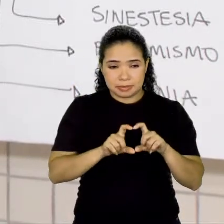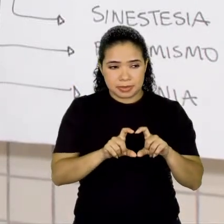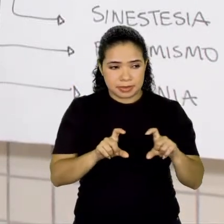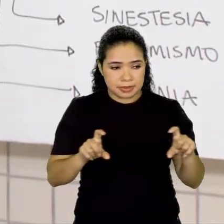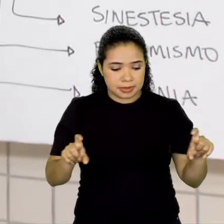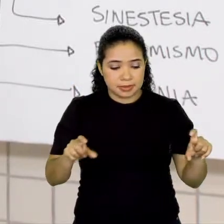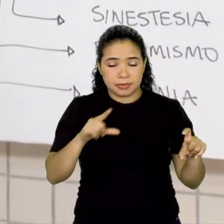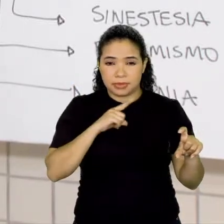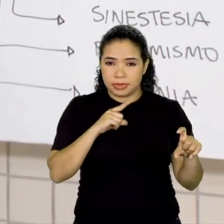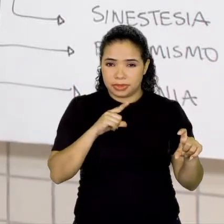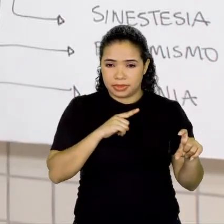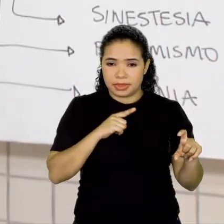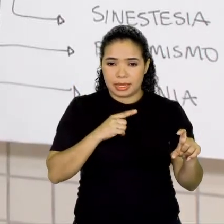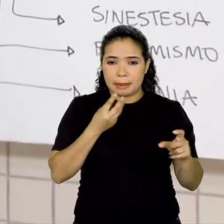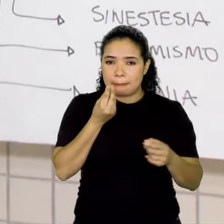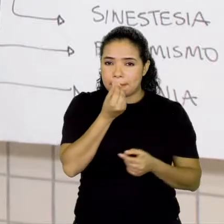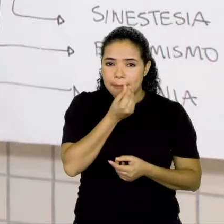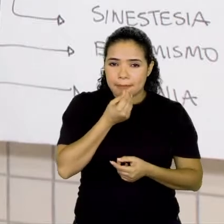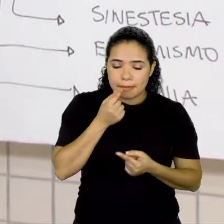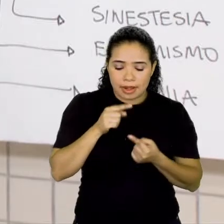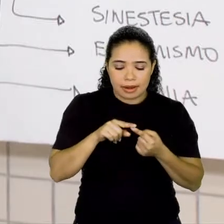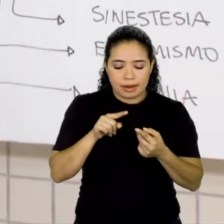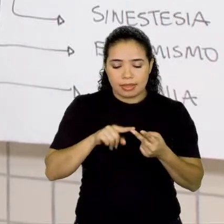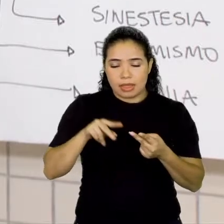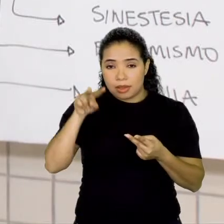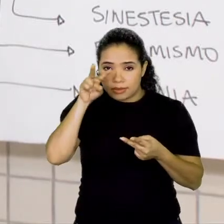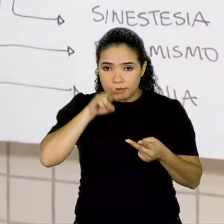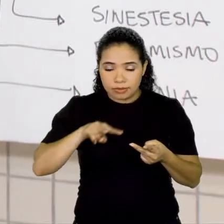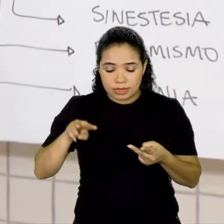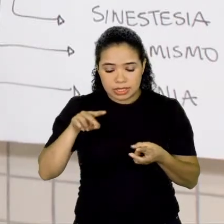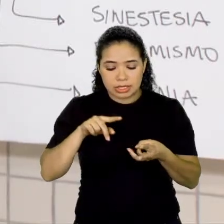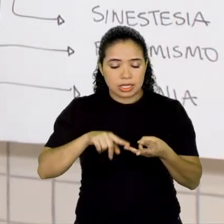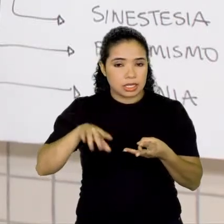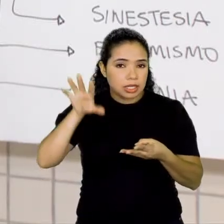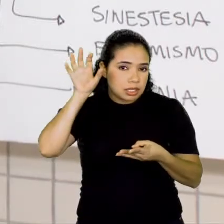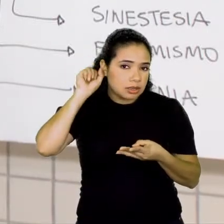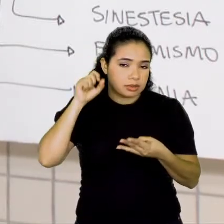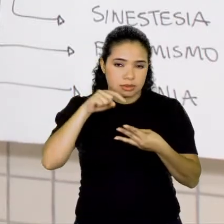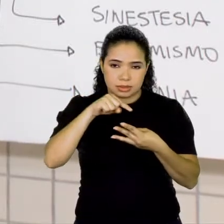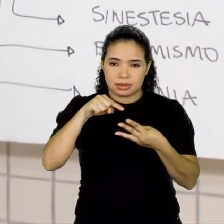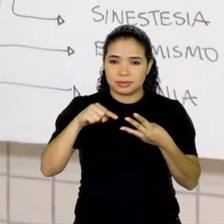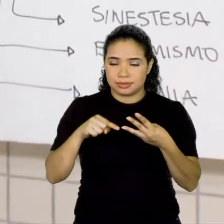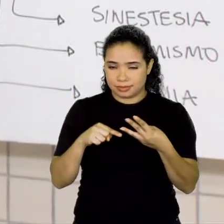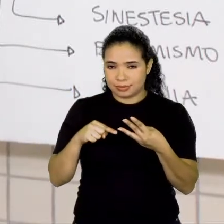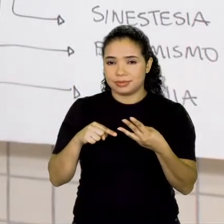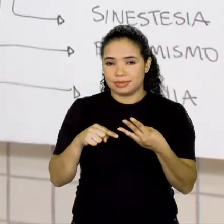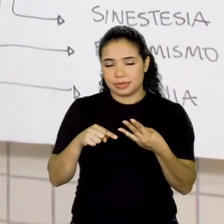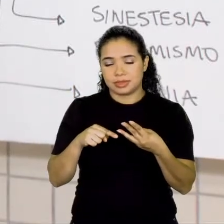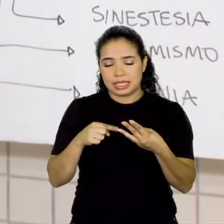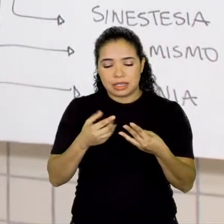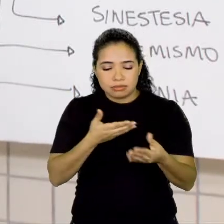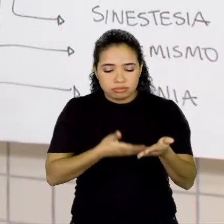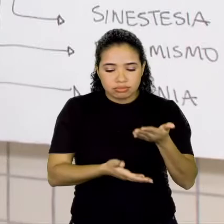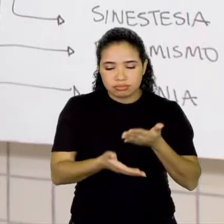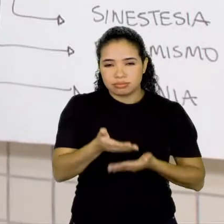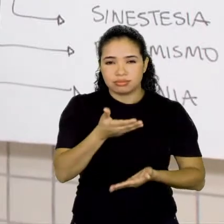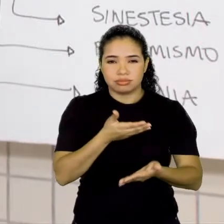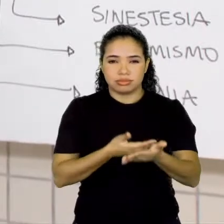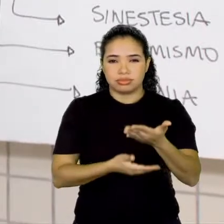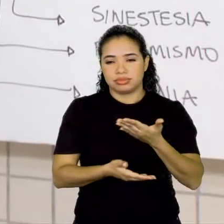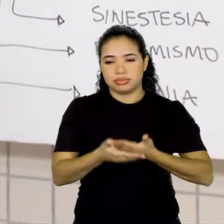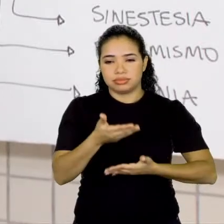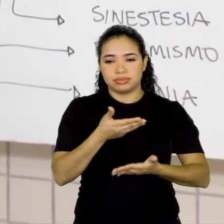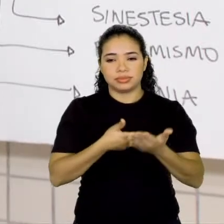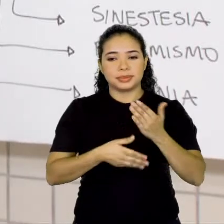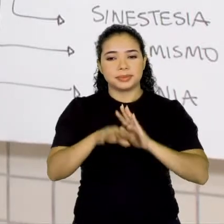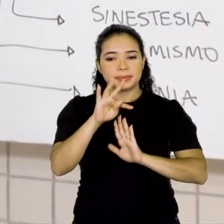você tem paladar, a visão e a audição, né? Esses órgãos do sentido dialogando aí com essas